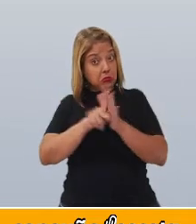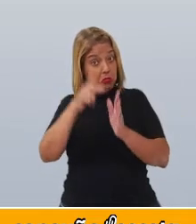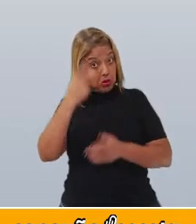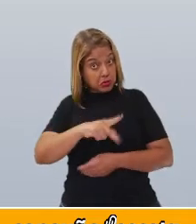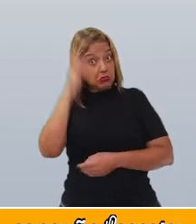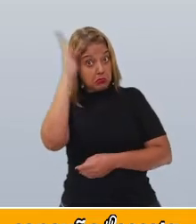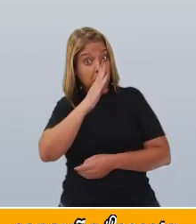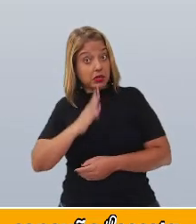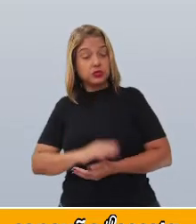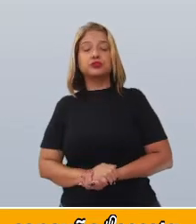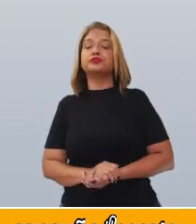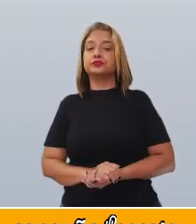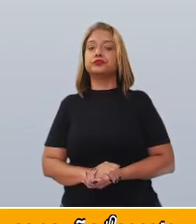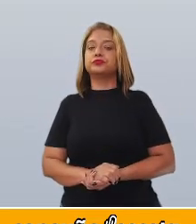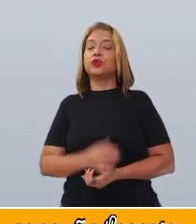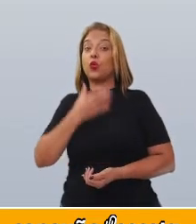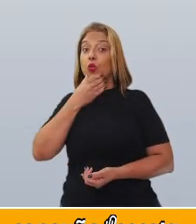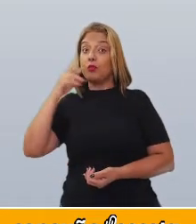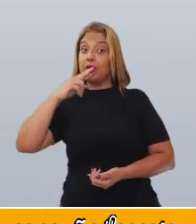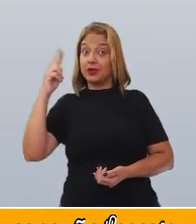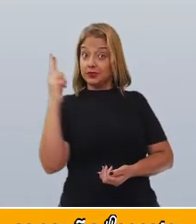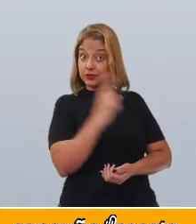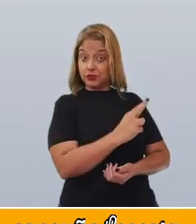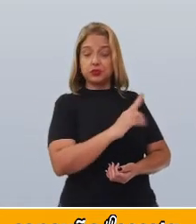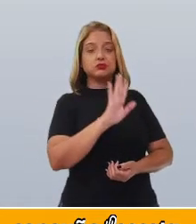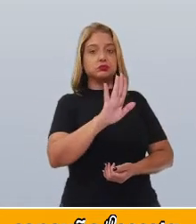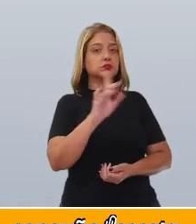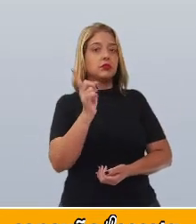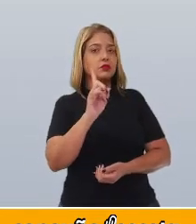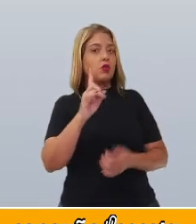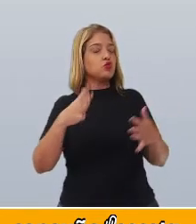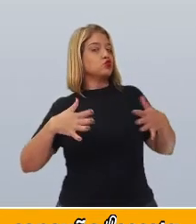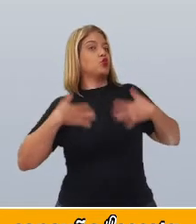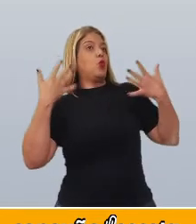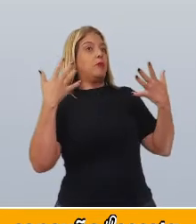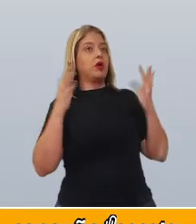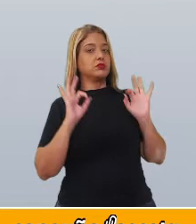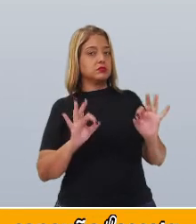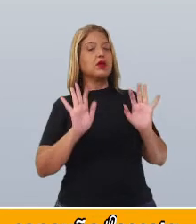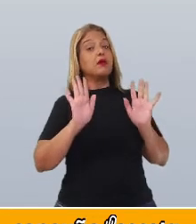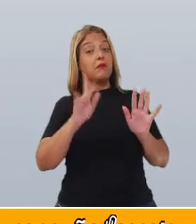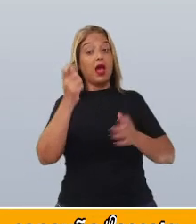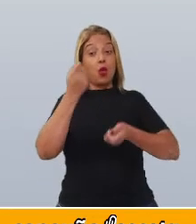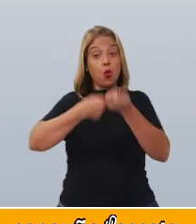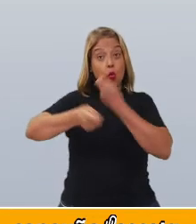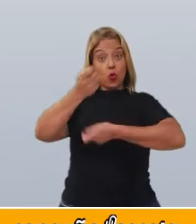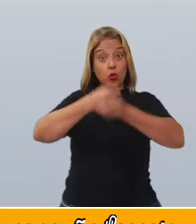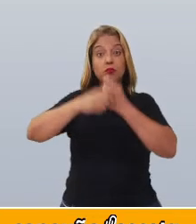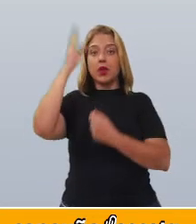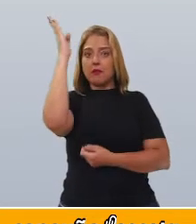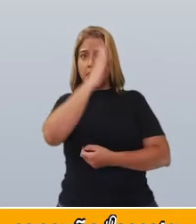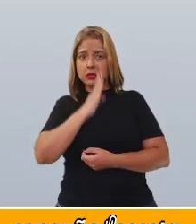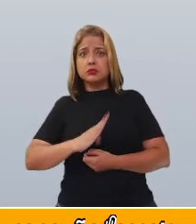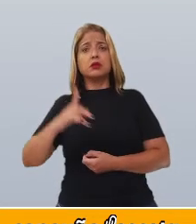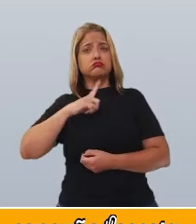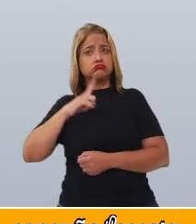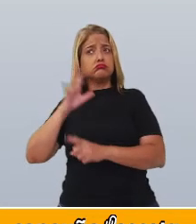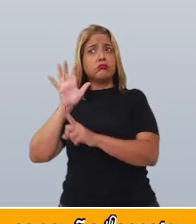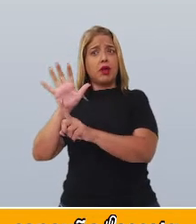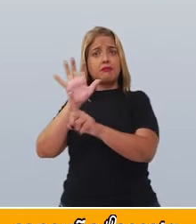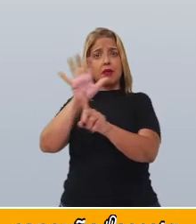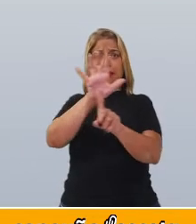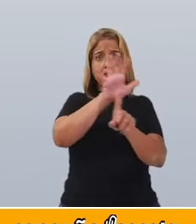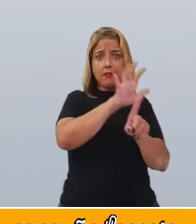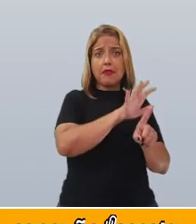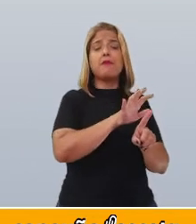John Lunks responde. Na verdade, não foi uma surpresa, pois a economia brasileira é muito influenciada